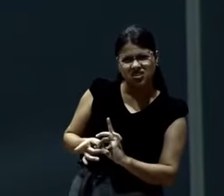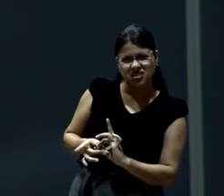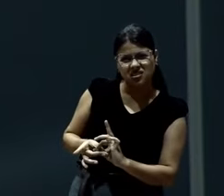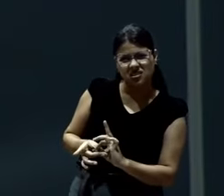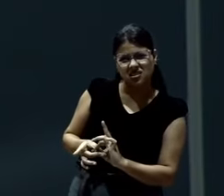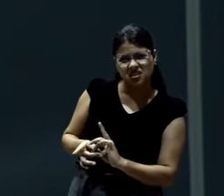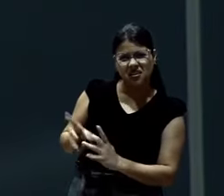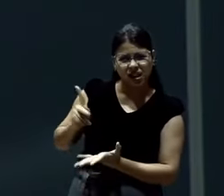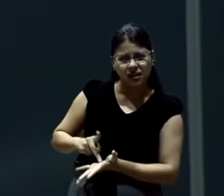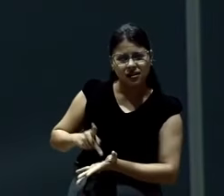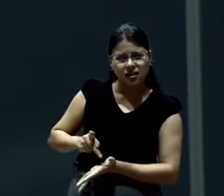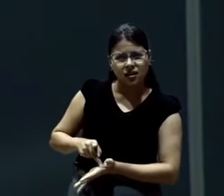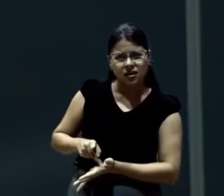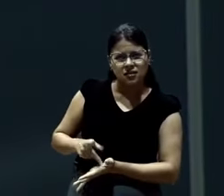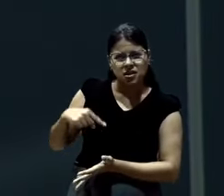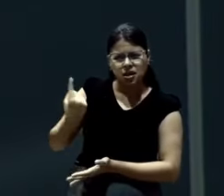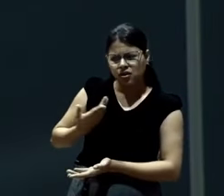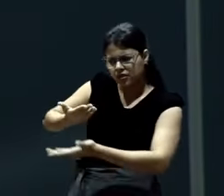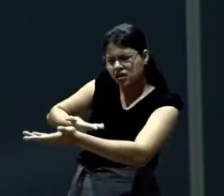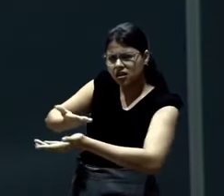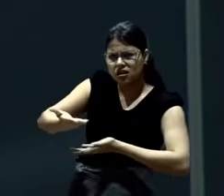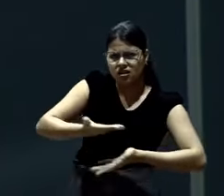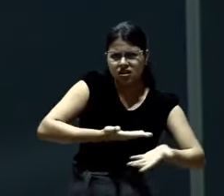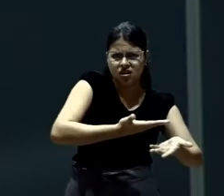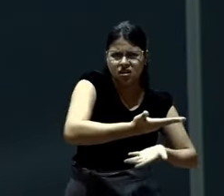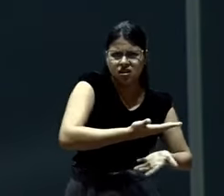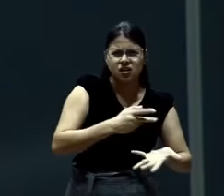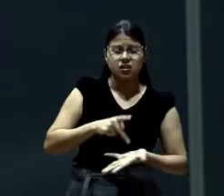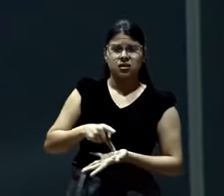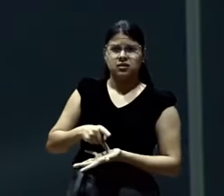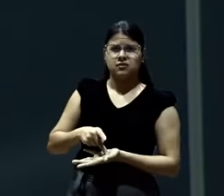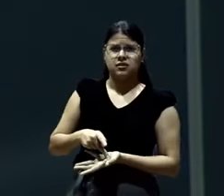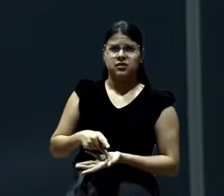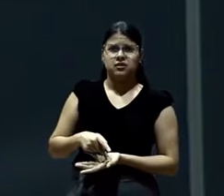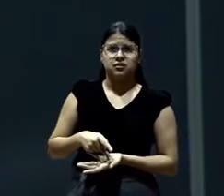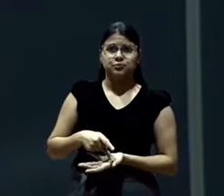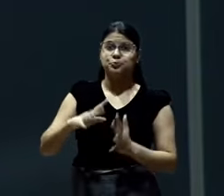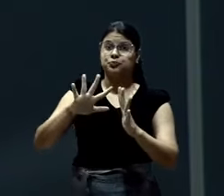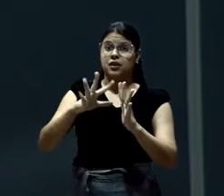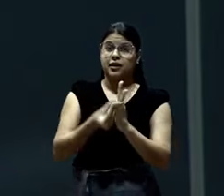Você acha que nós participamos um da vida do outro? Quanto maior a igreja, mais difícil.